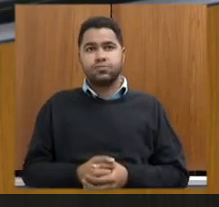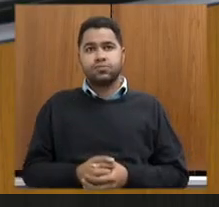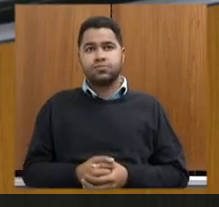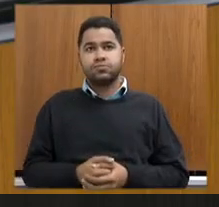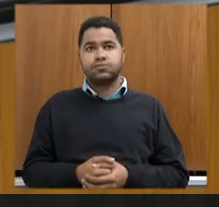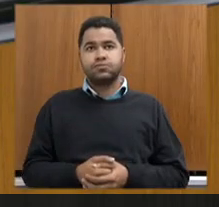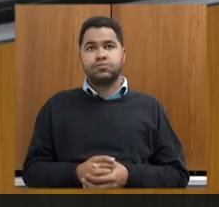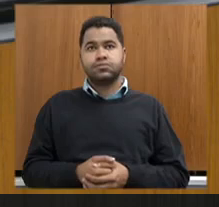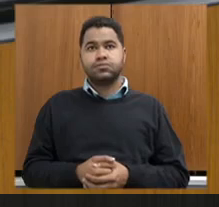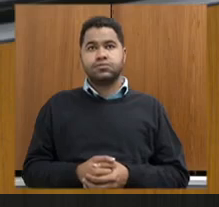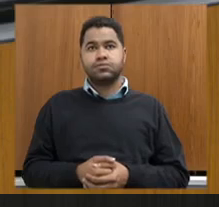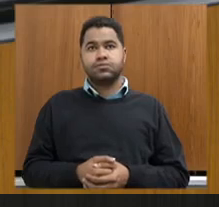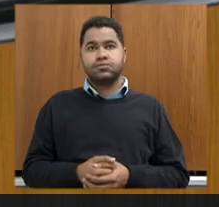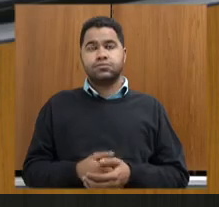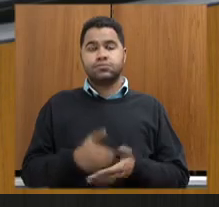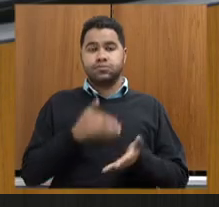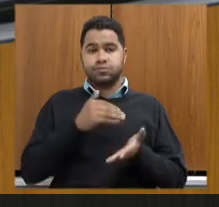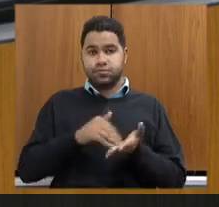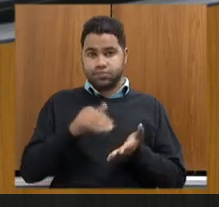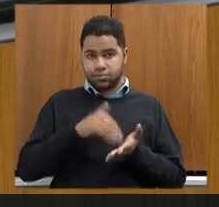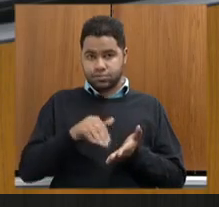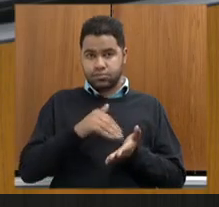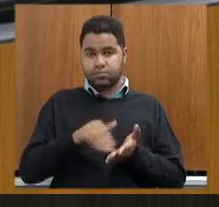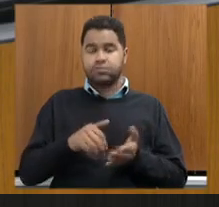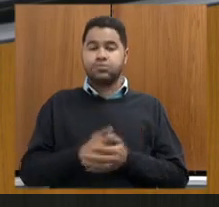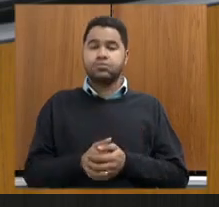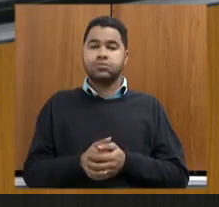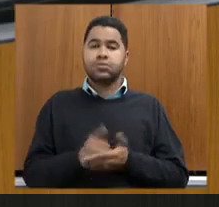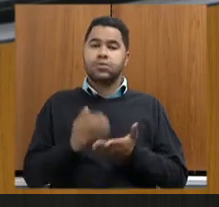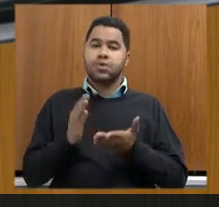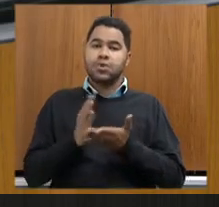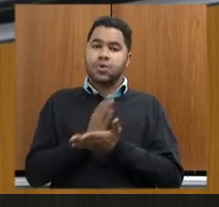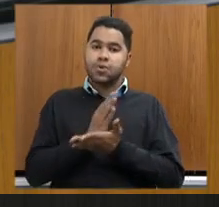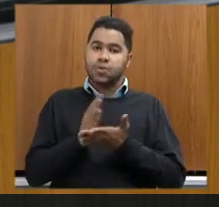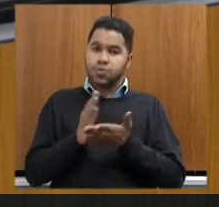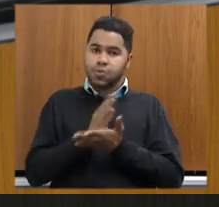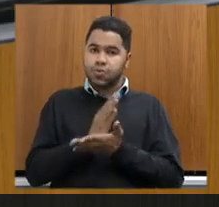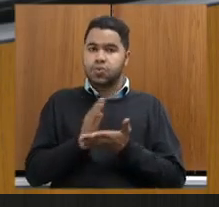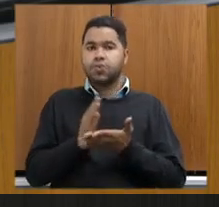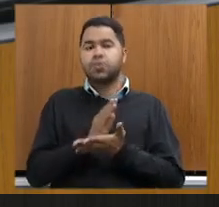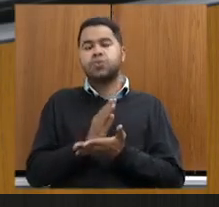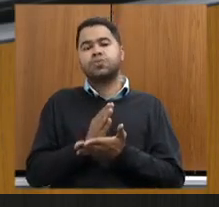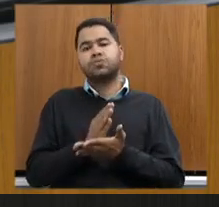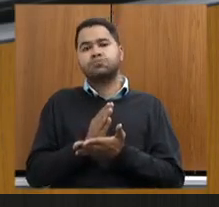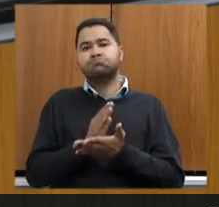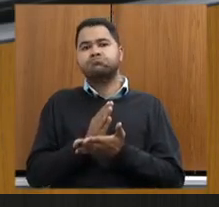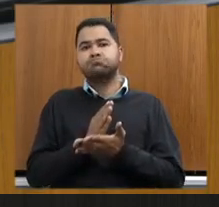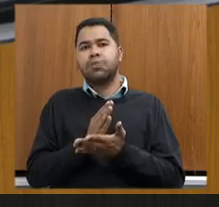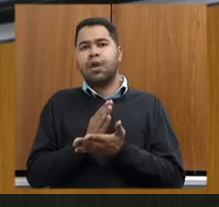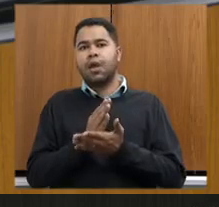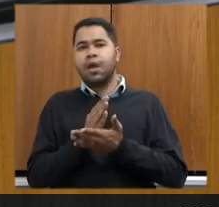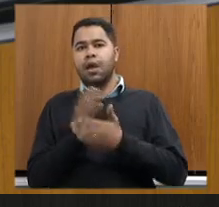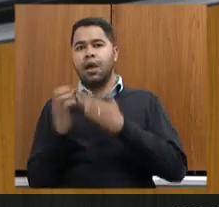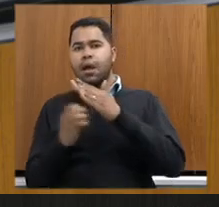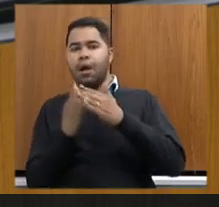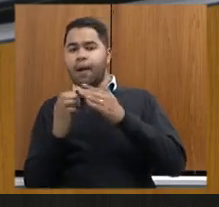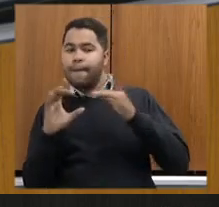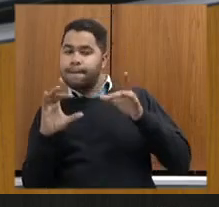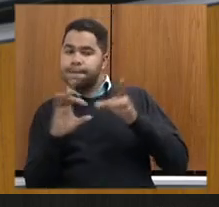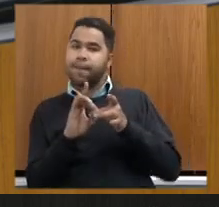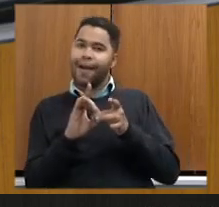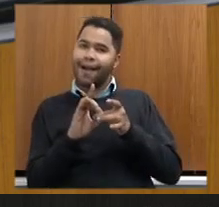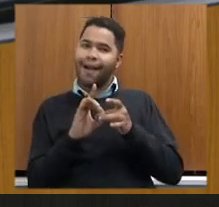Secretária, dentro de alguns empreendimentos ligados à mineração,